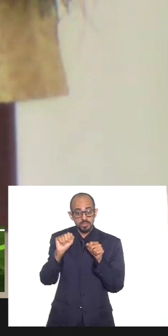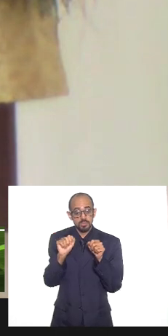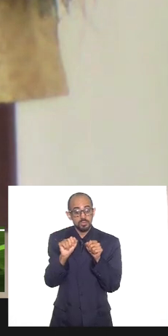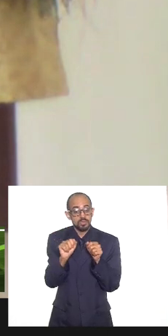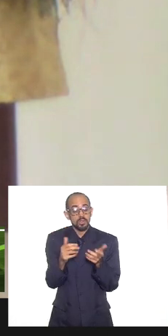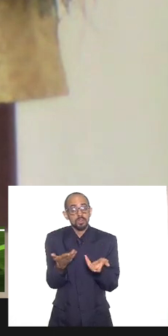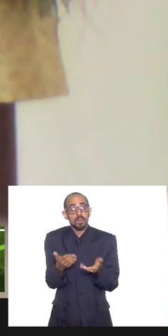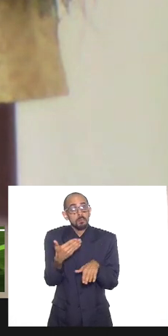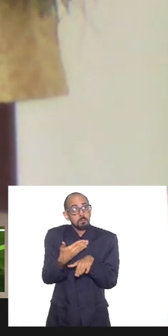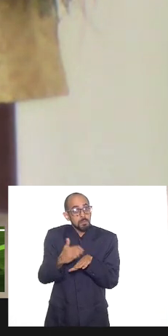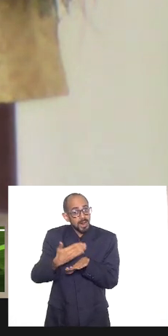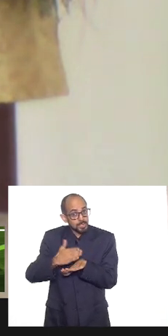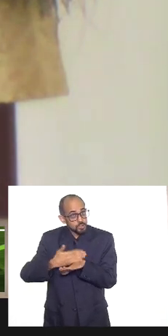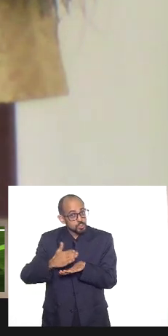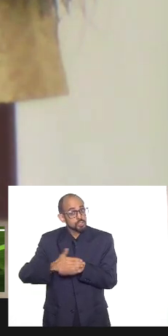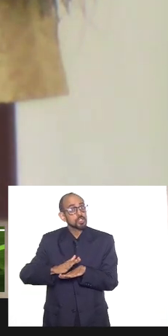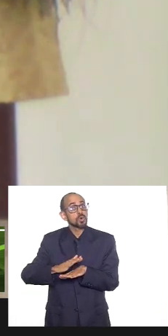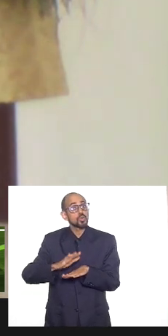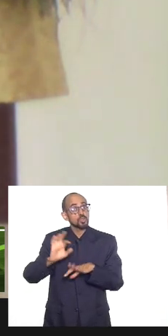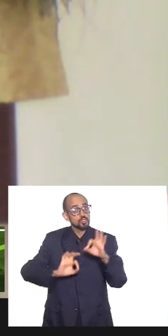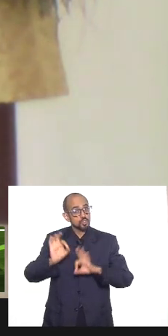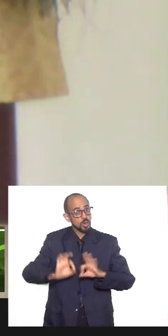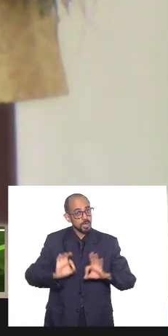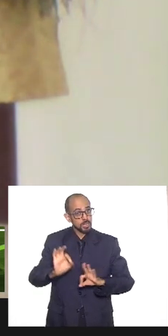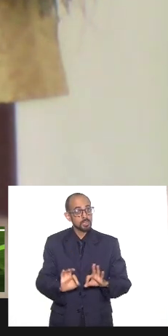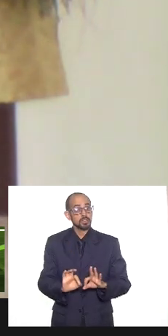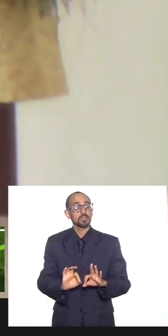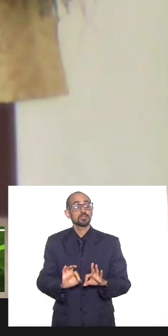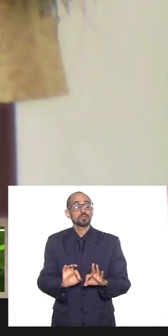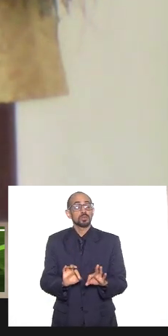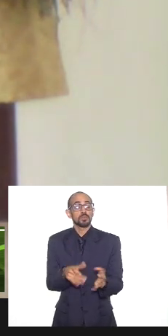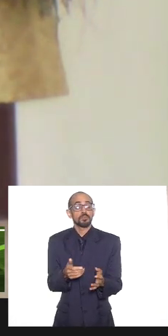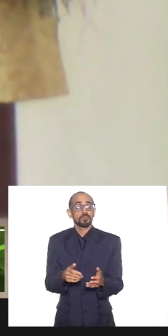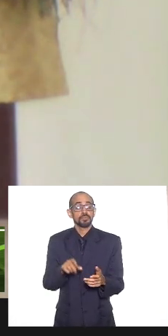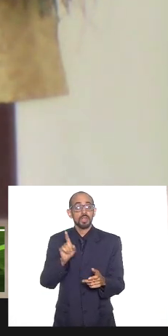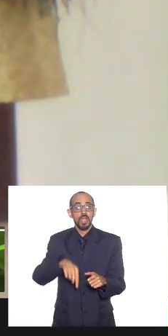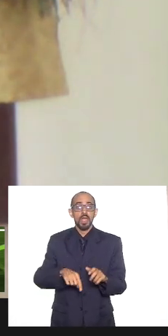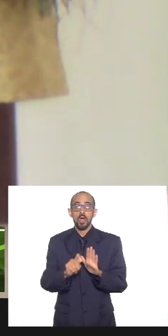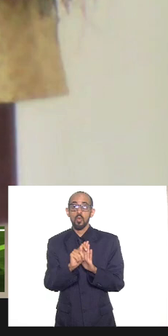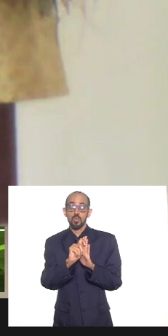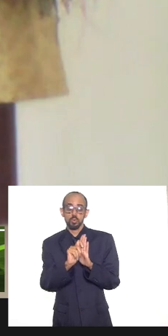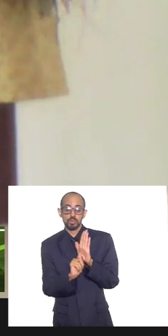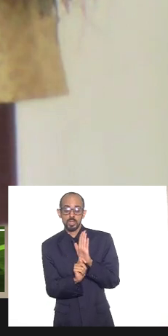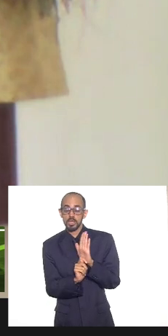se organizadas, estão organizadas, quer dizer, o texto